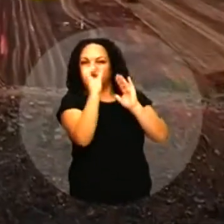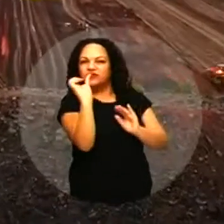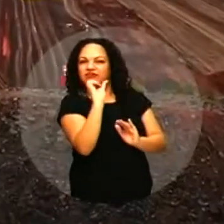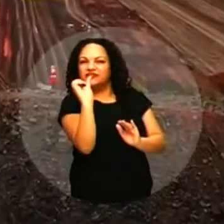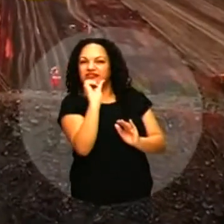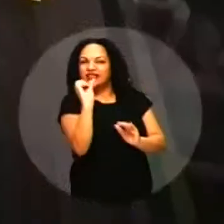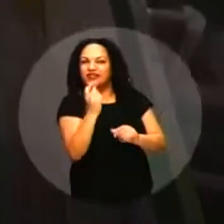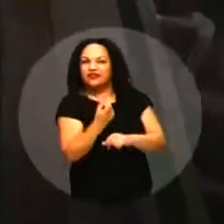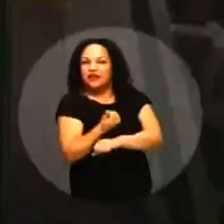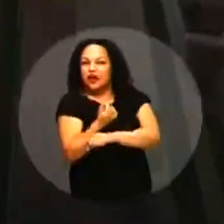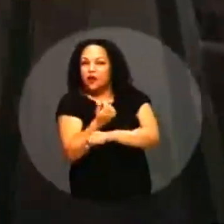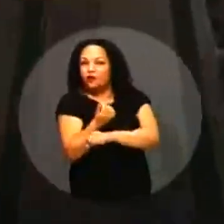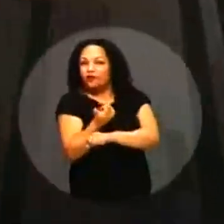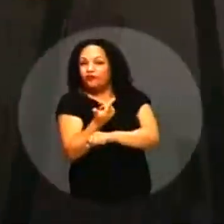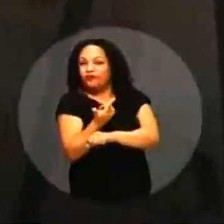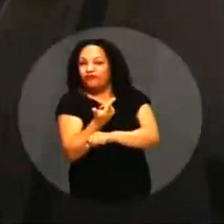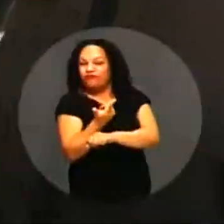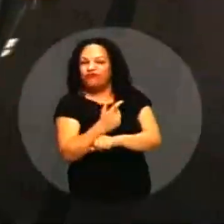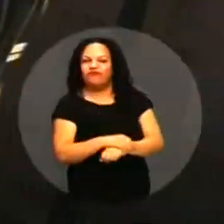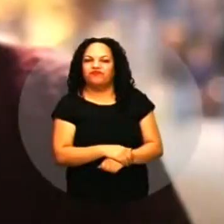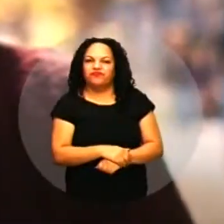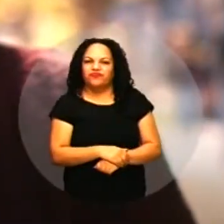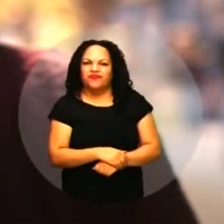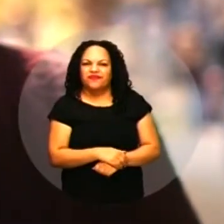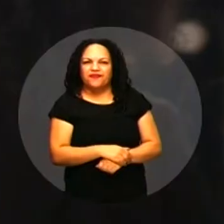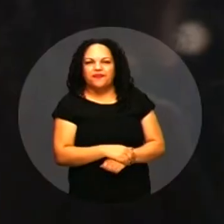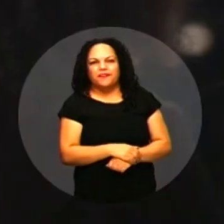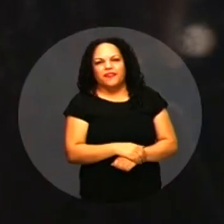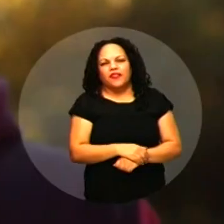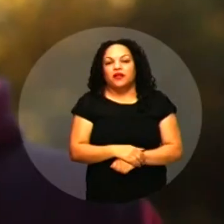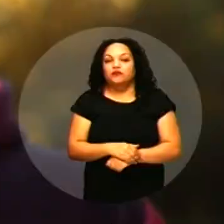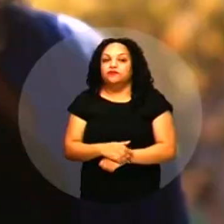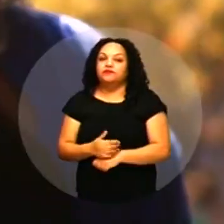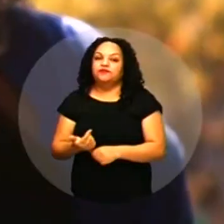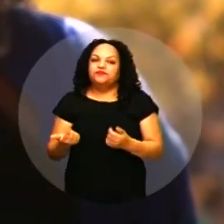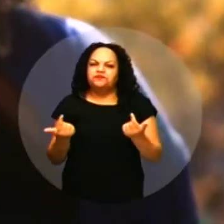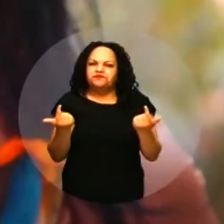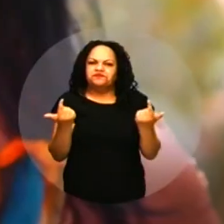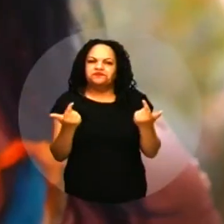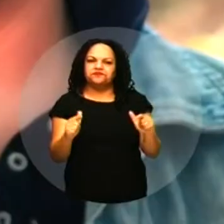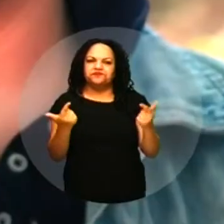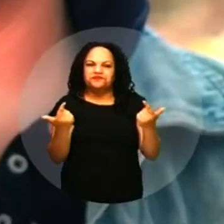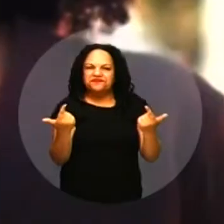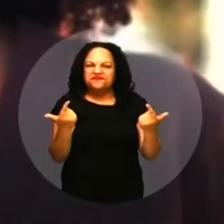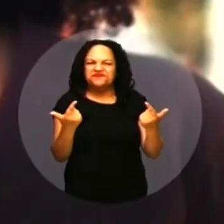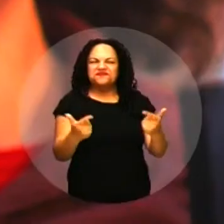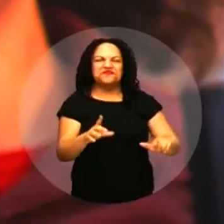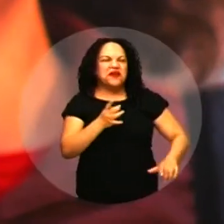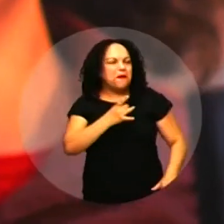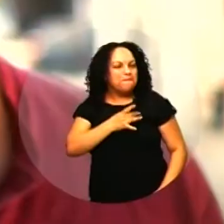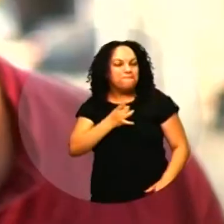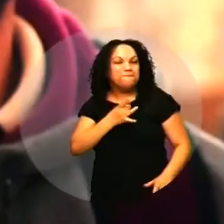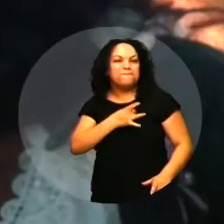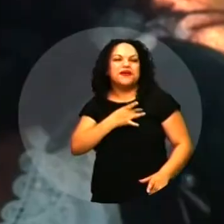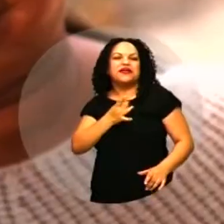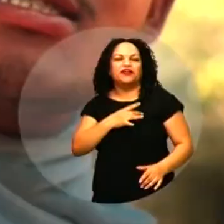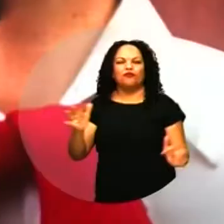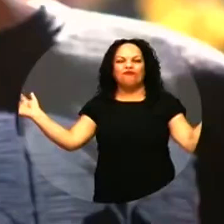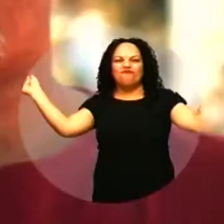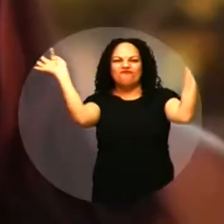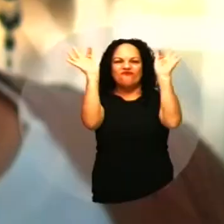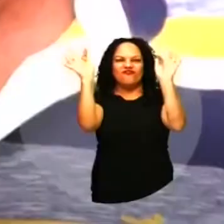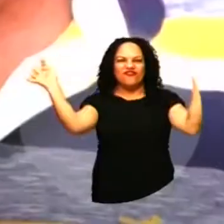6ª economia do mundo Sem medo de ser feliz Quero ver